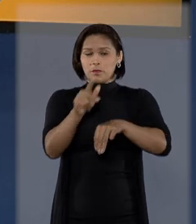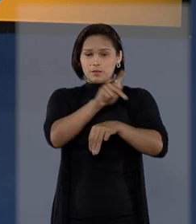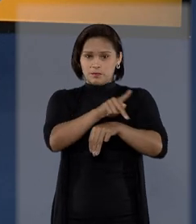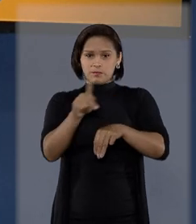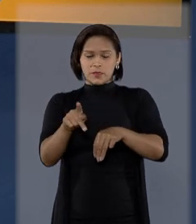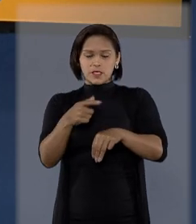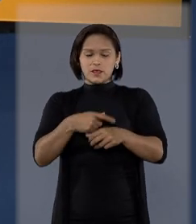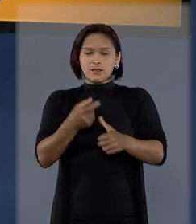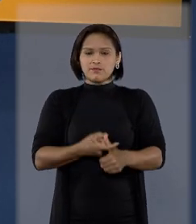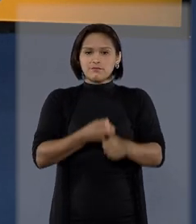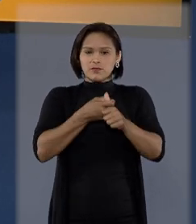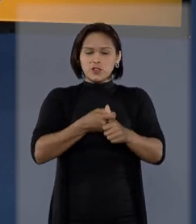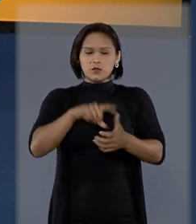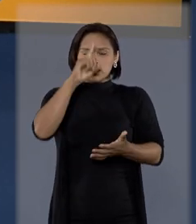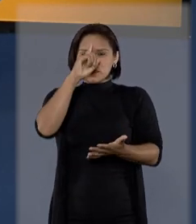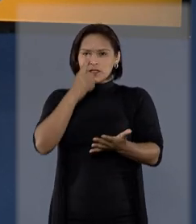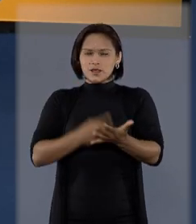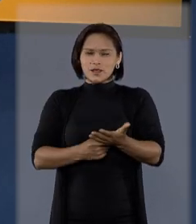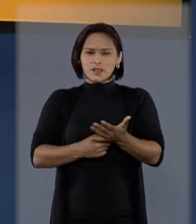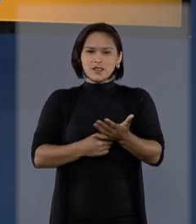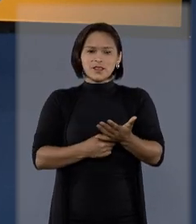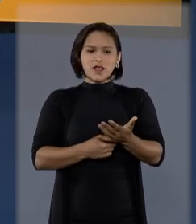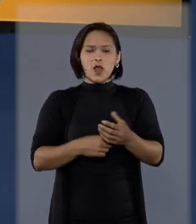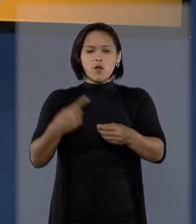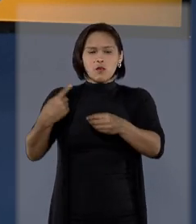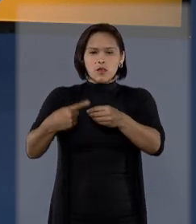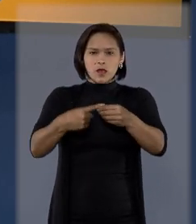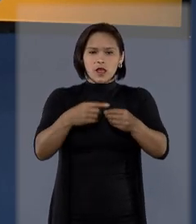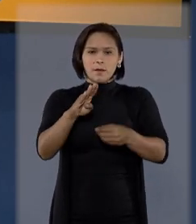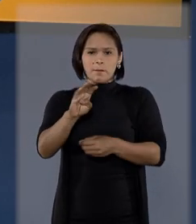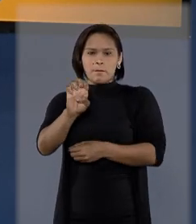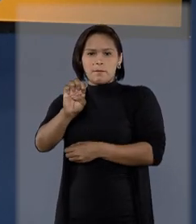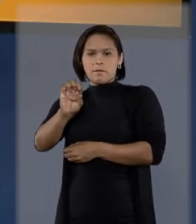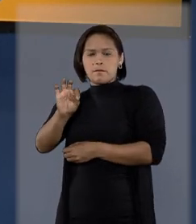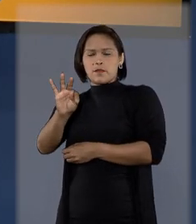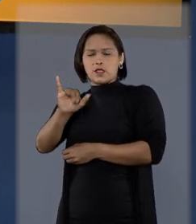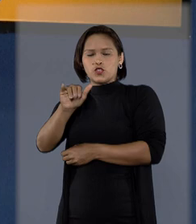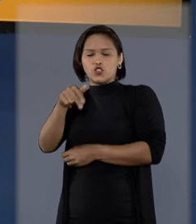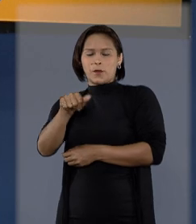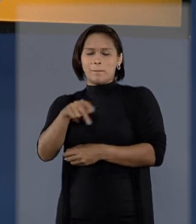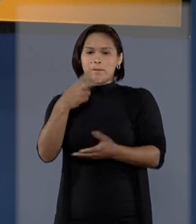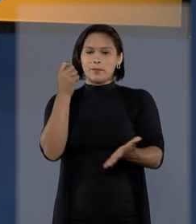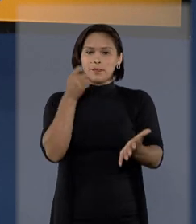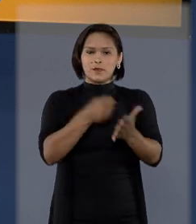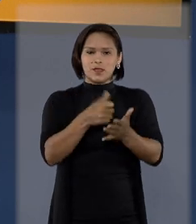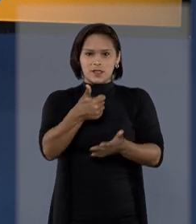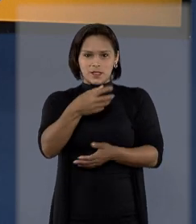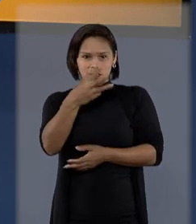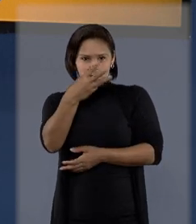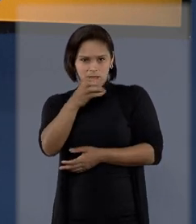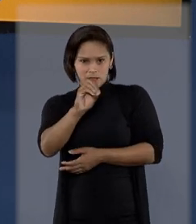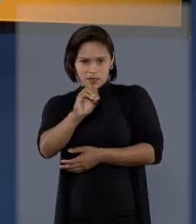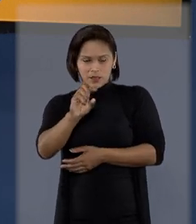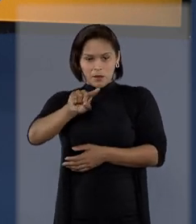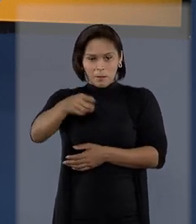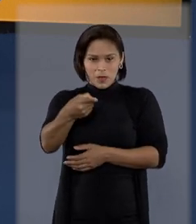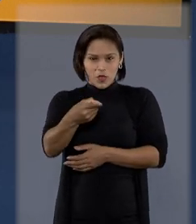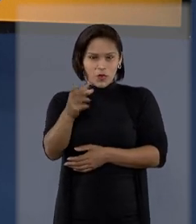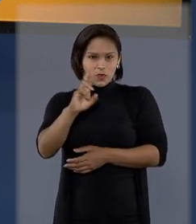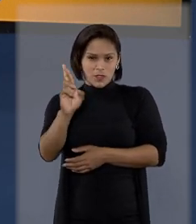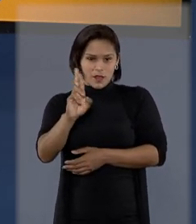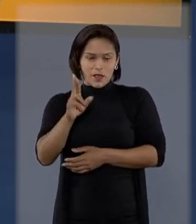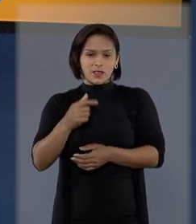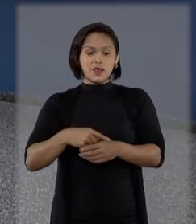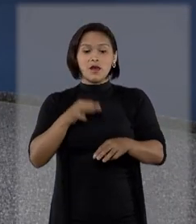presidente do STJ suspendeu a decisão que mandava o município de Betim pagar 130 milhões de reais em